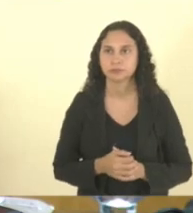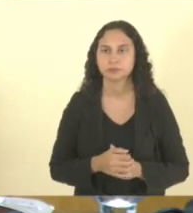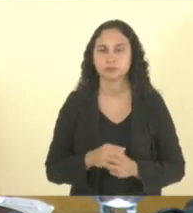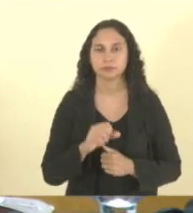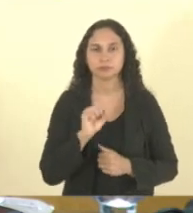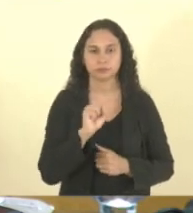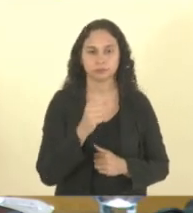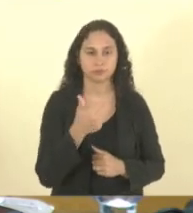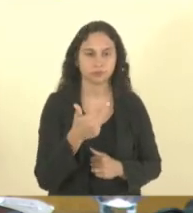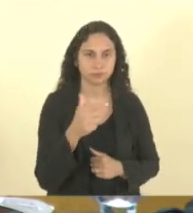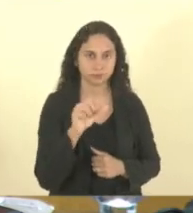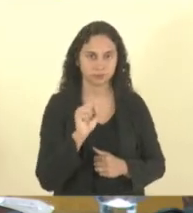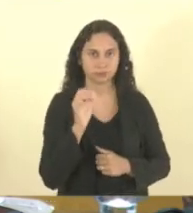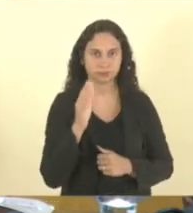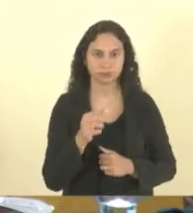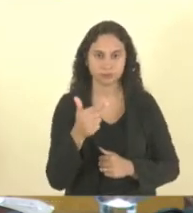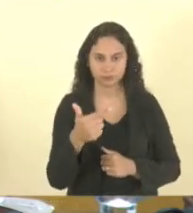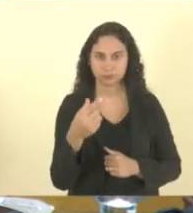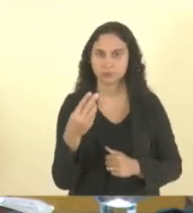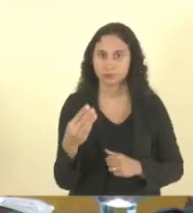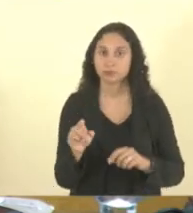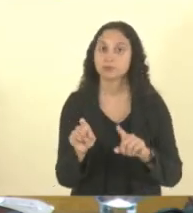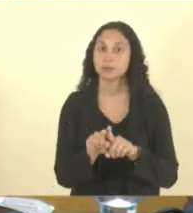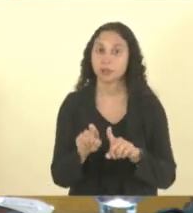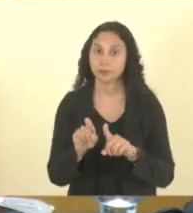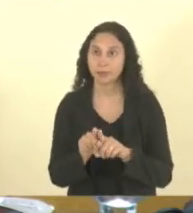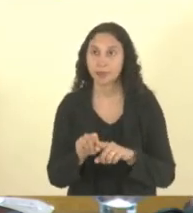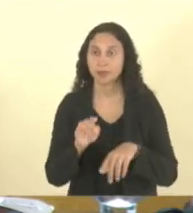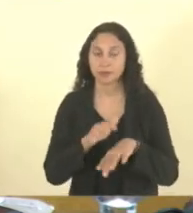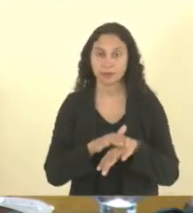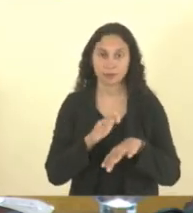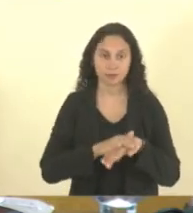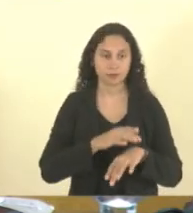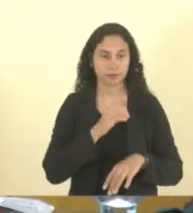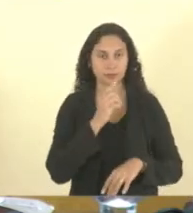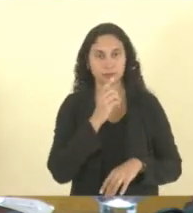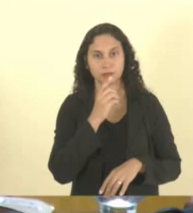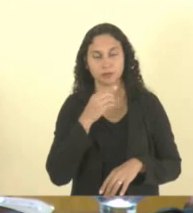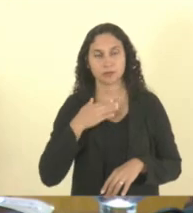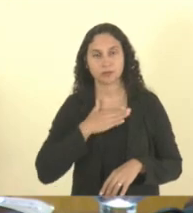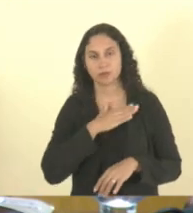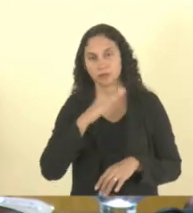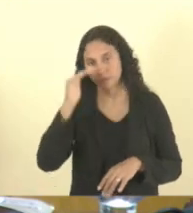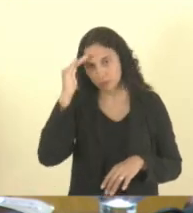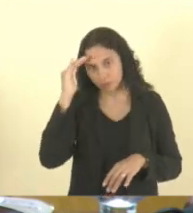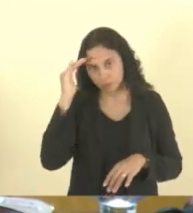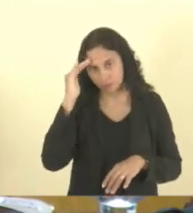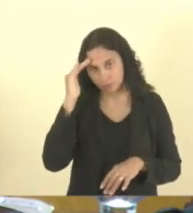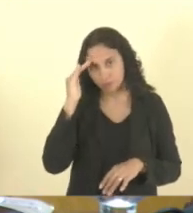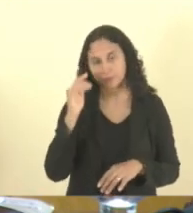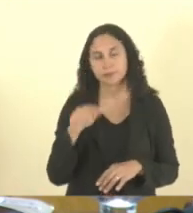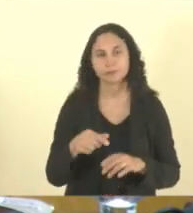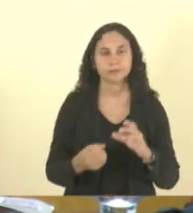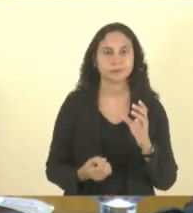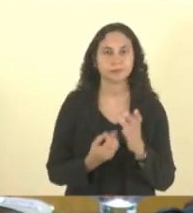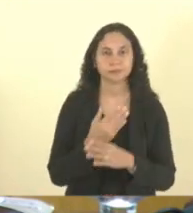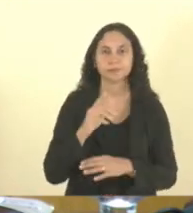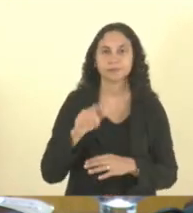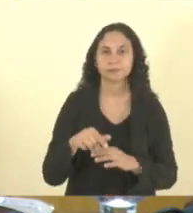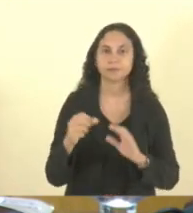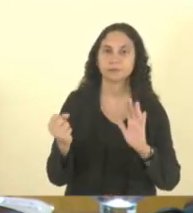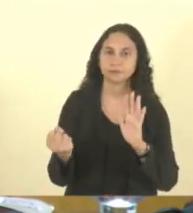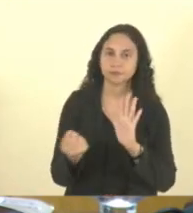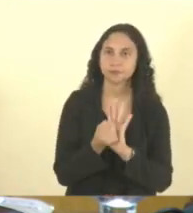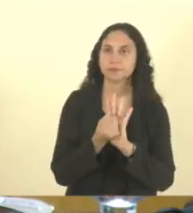de Autoria do Deputado Coronel Wellington também, que a relatória é a deputada Janete, Projeto de do Deputado Coronel que declara patrimônio cultural imaterial do Estado